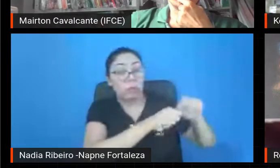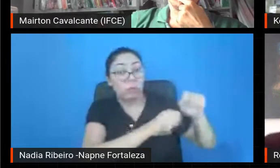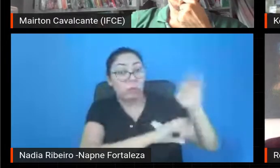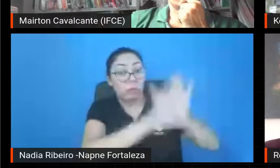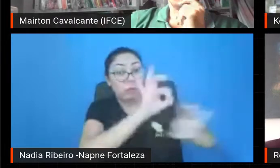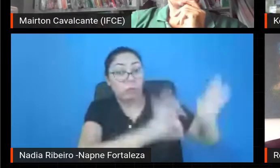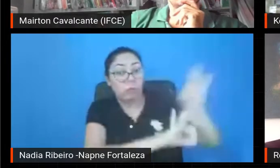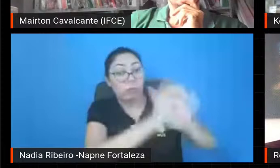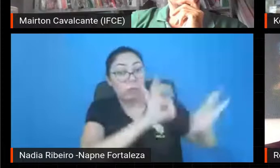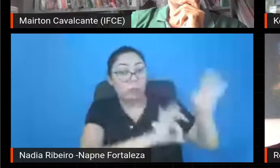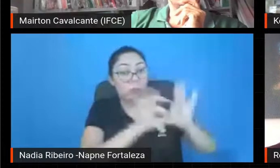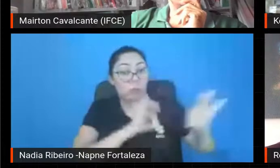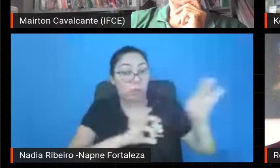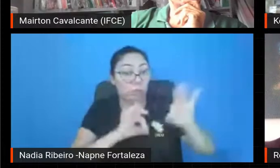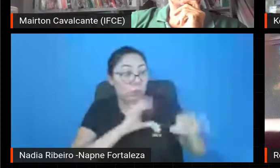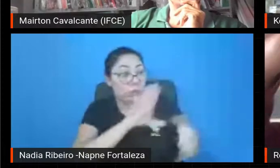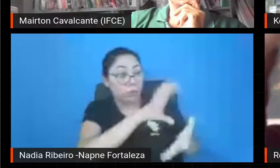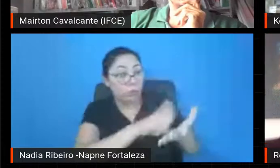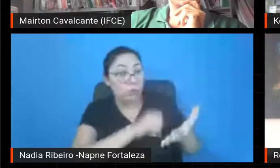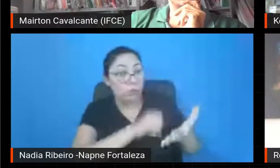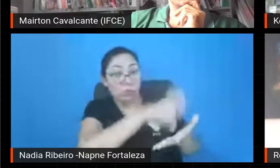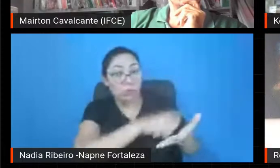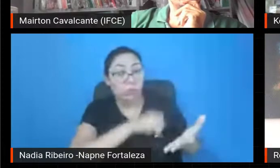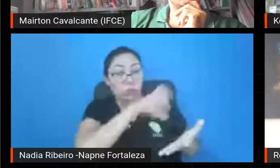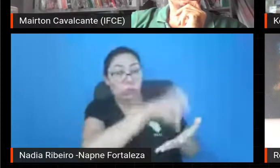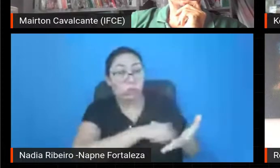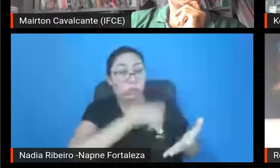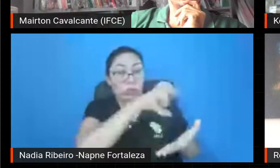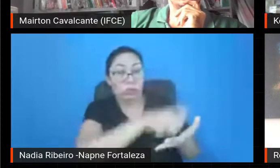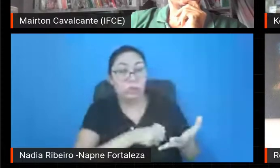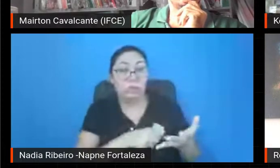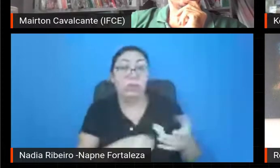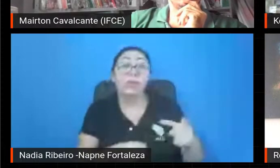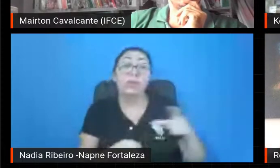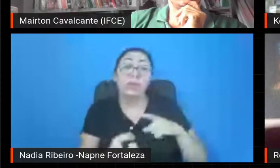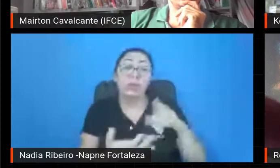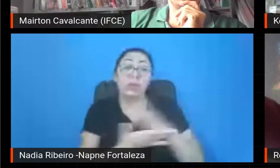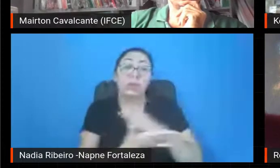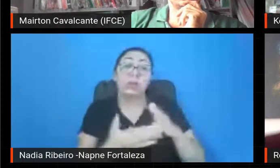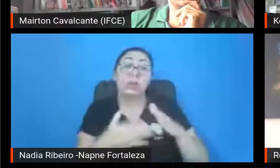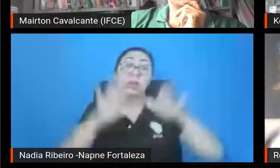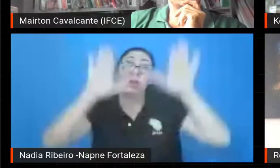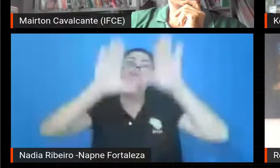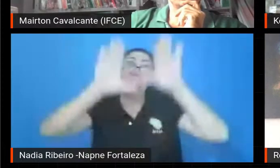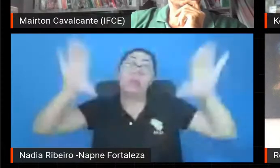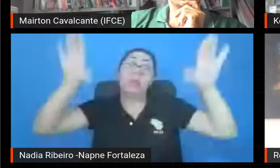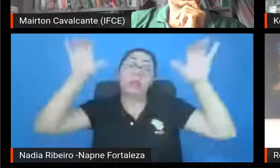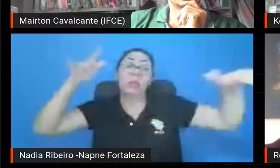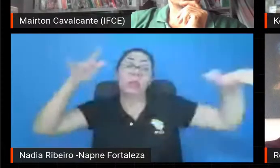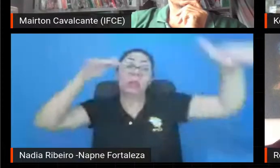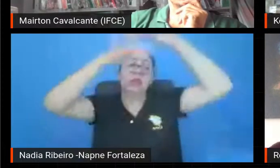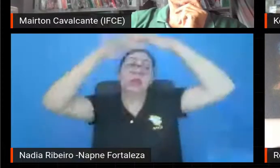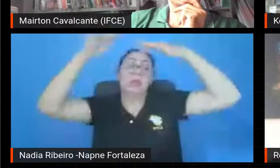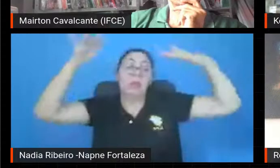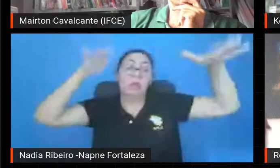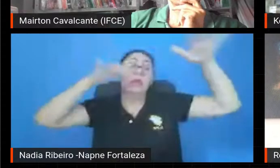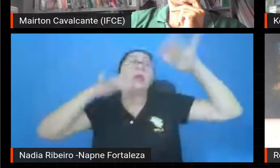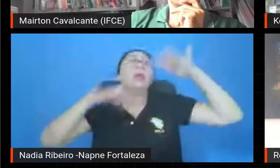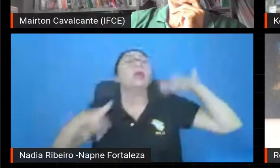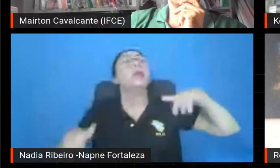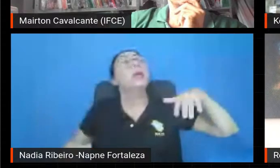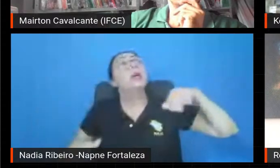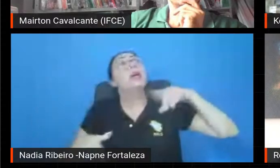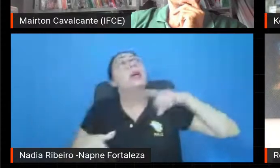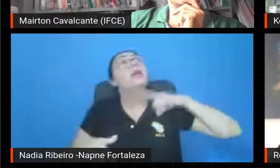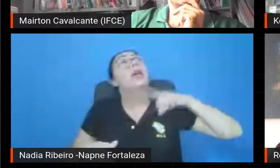eles mapearam grande parte do céu, agora estão 14 mil graus quadrados do céu e colocaram no banco de dados os dados à disposição